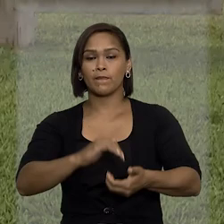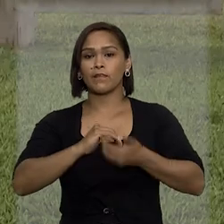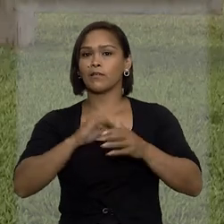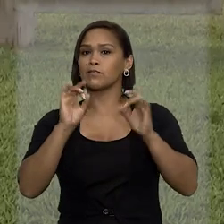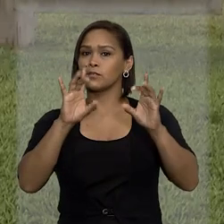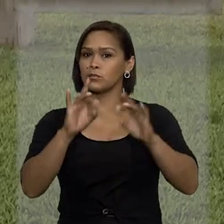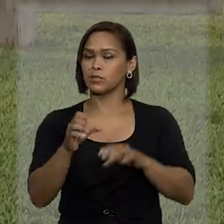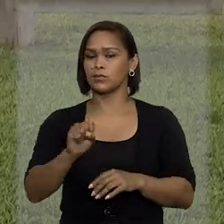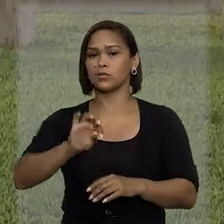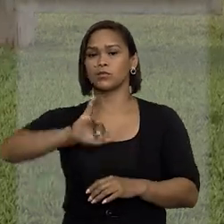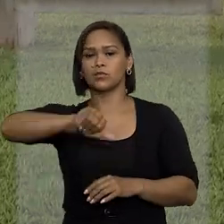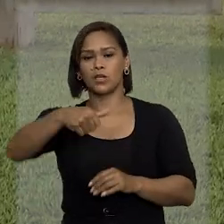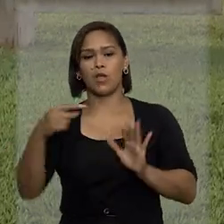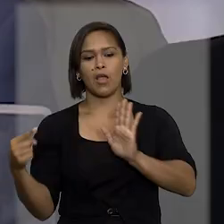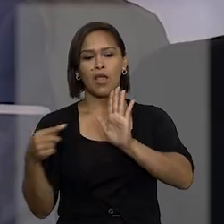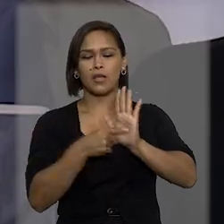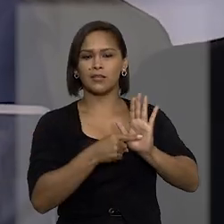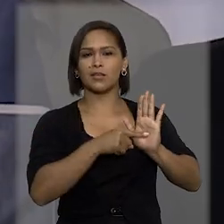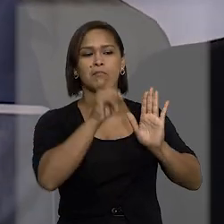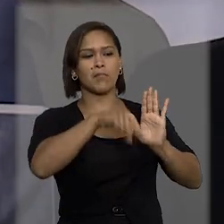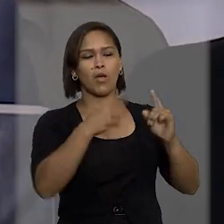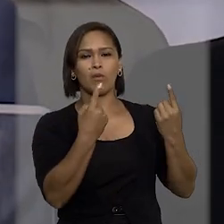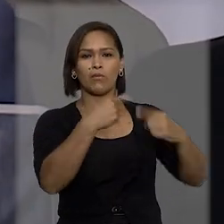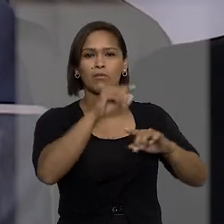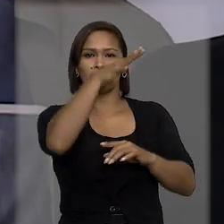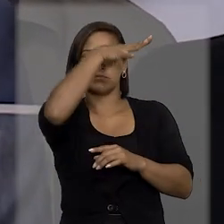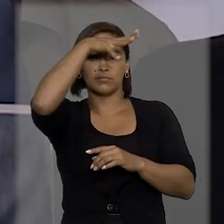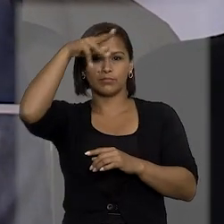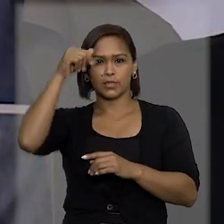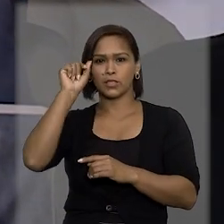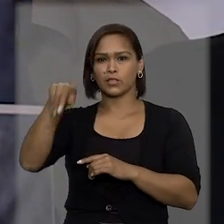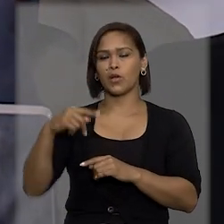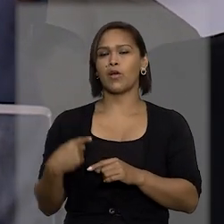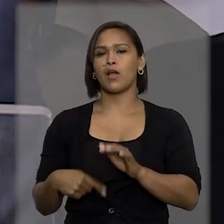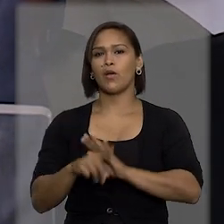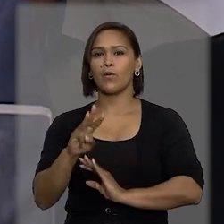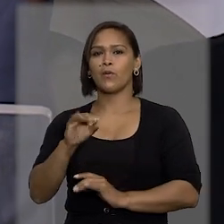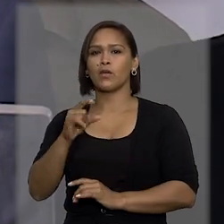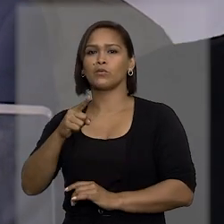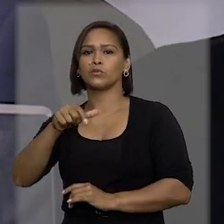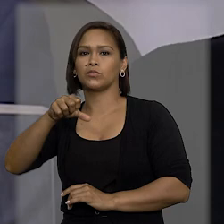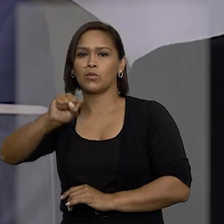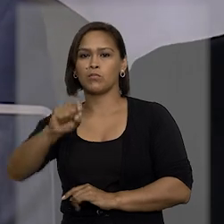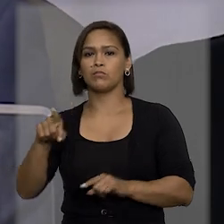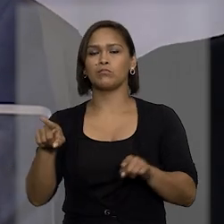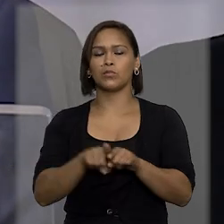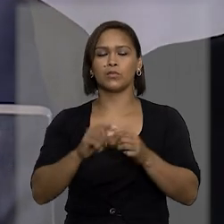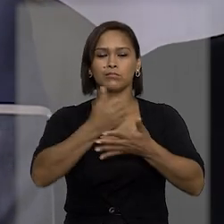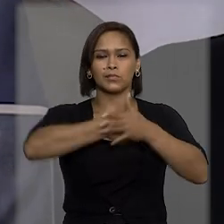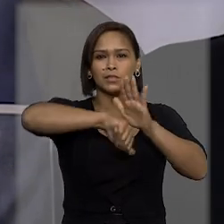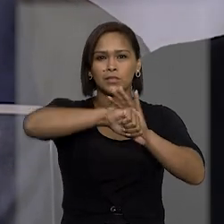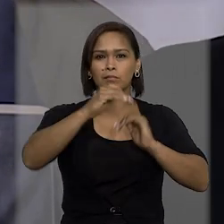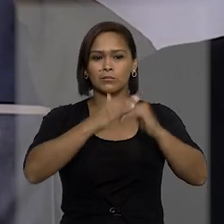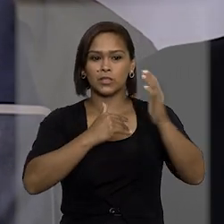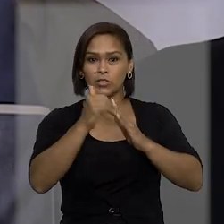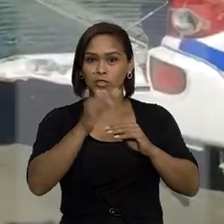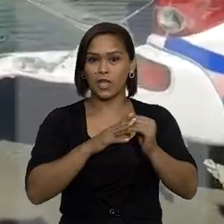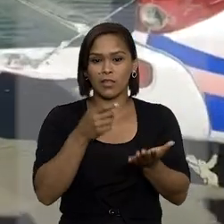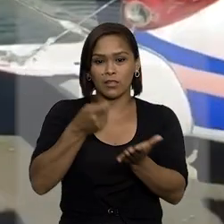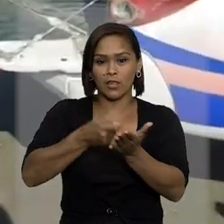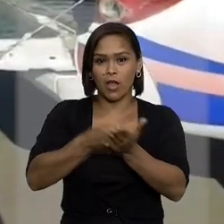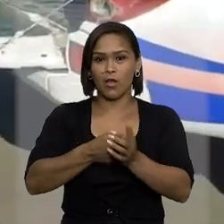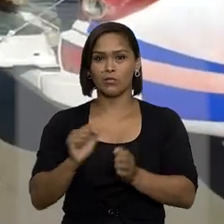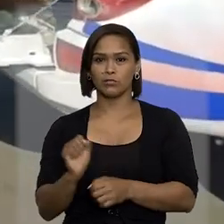Especial do STJ recebeu a denúncia contra o governador do Amazonas, Wilson Lima, por supostos crimes praticados na compra